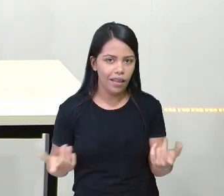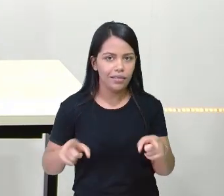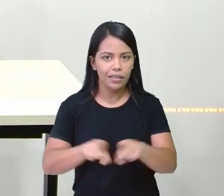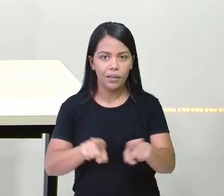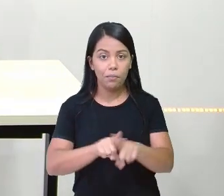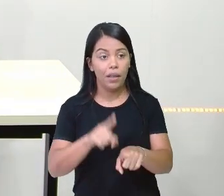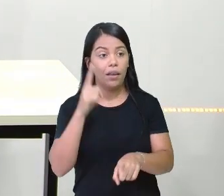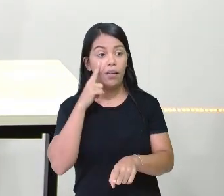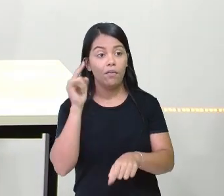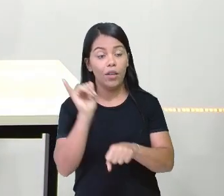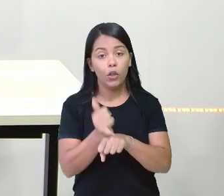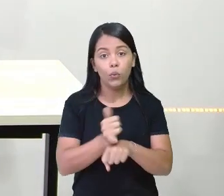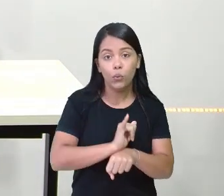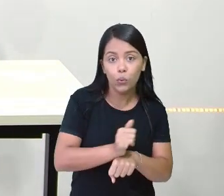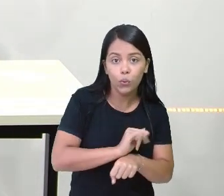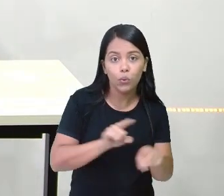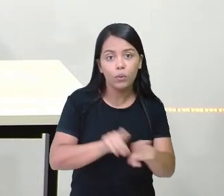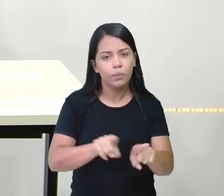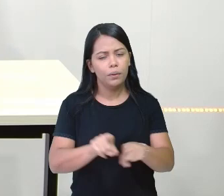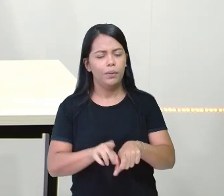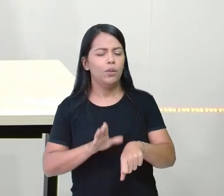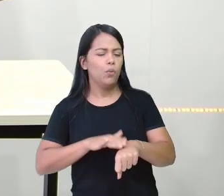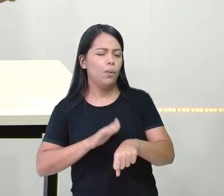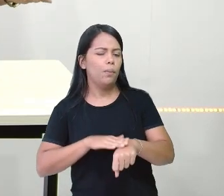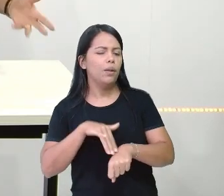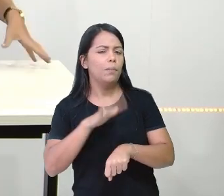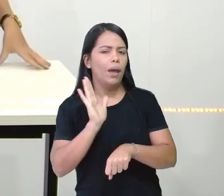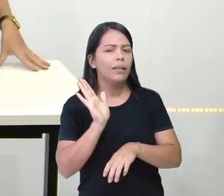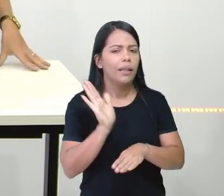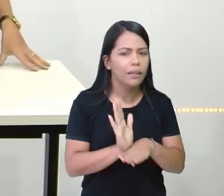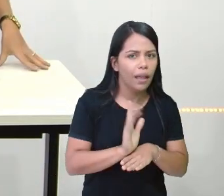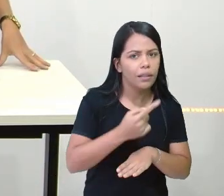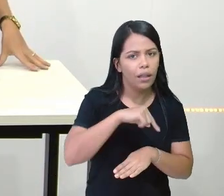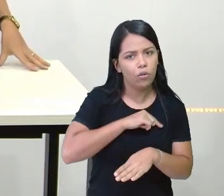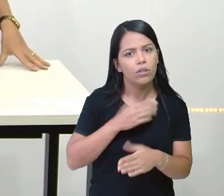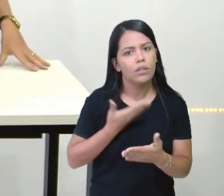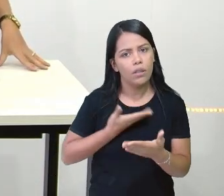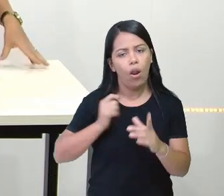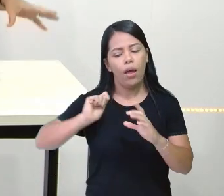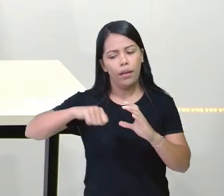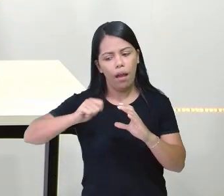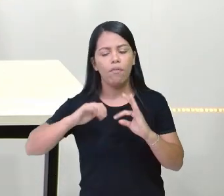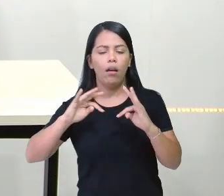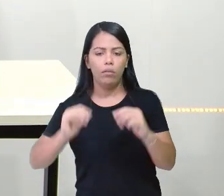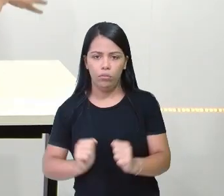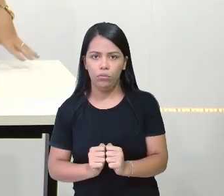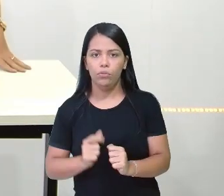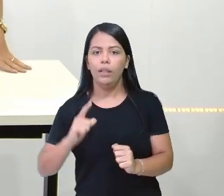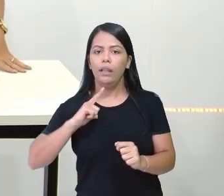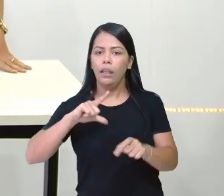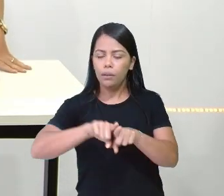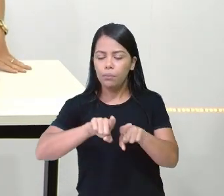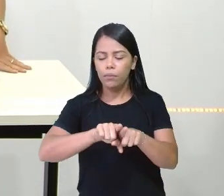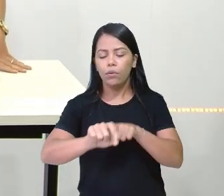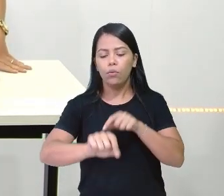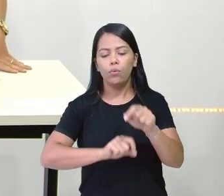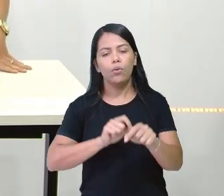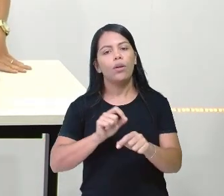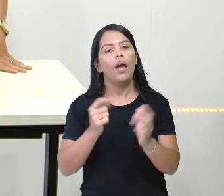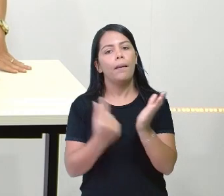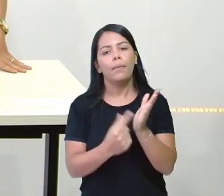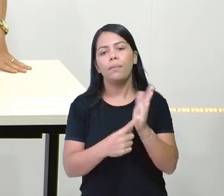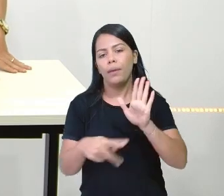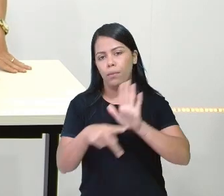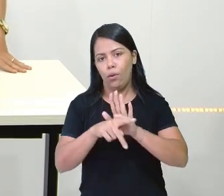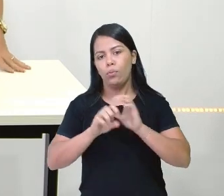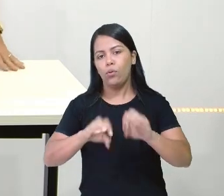no horário da tarde, mais tarde, que nossas aulas estão sempre gravadas, e tem lá o aplicativo do Educa Recife para você nos